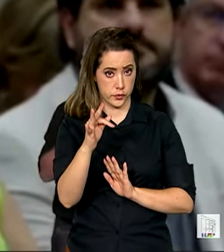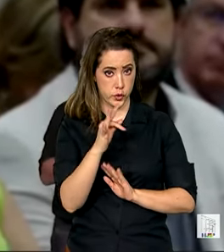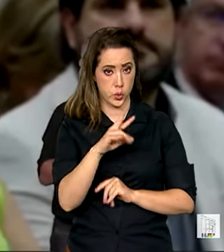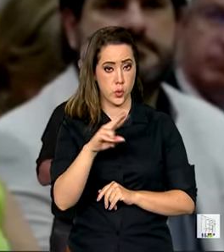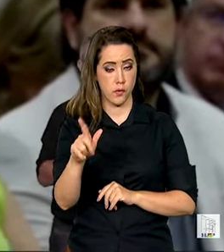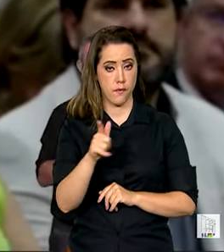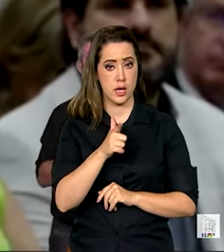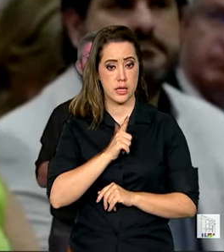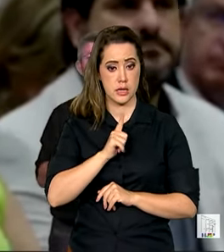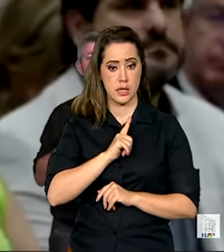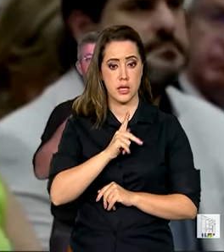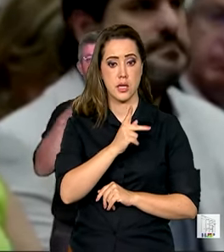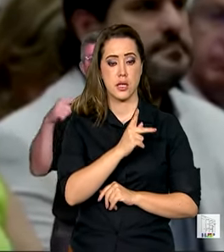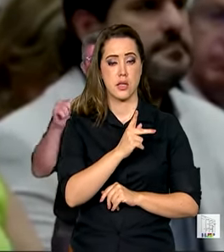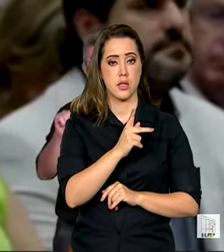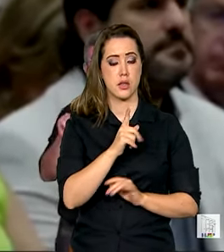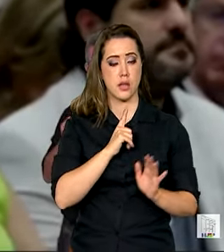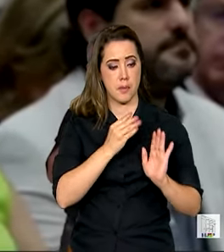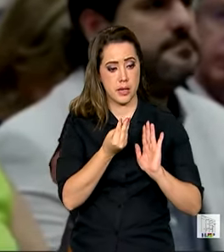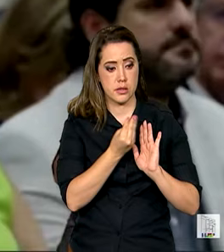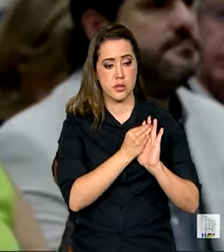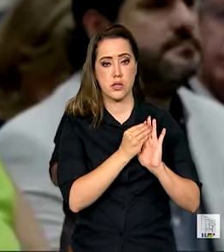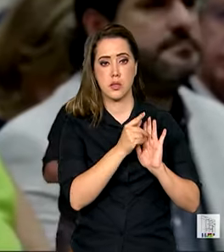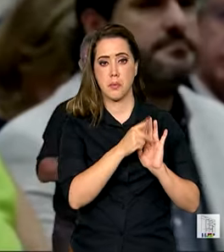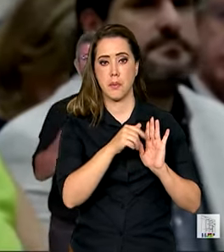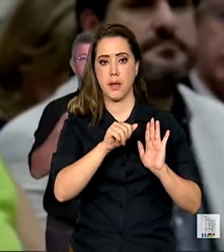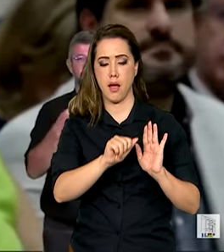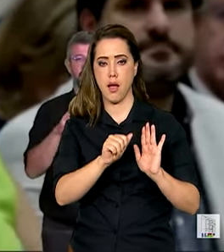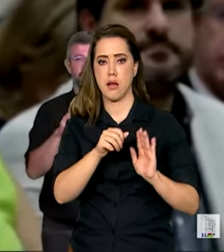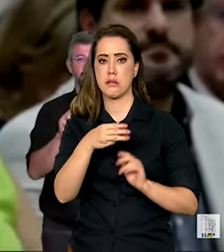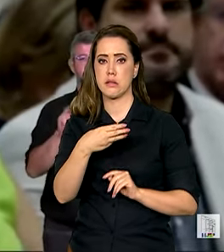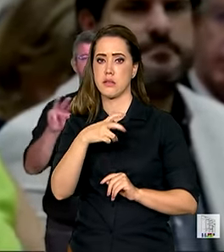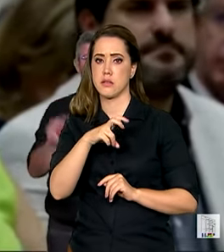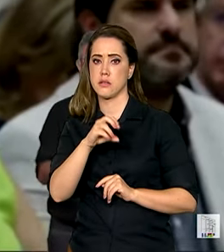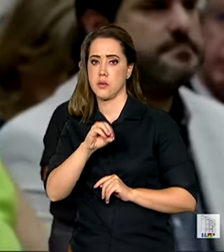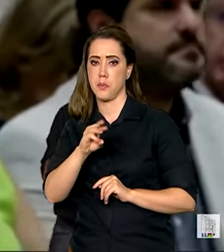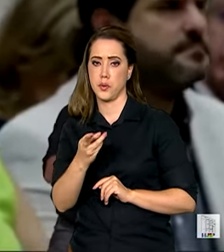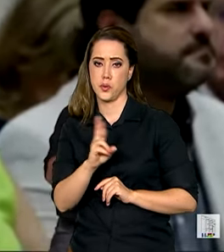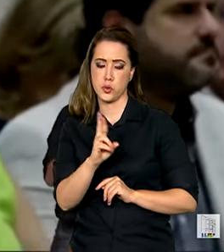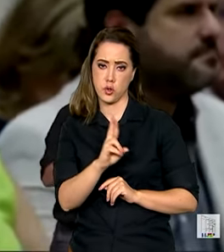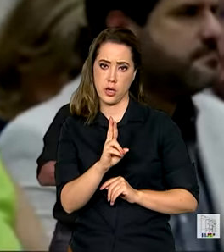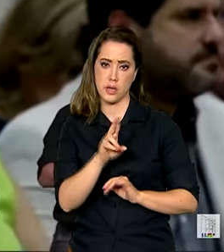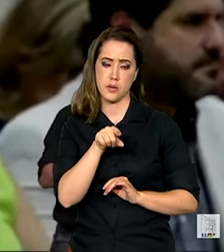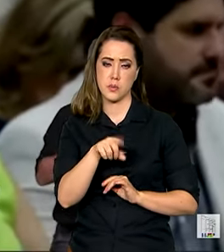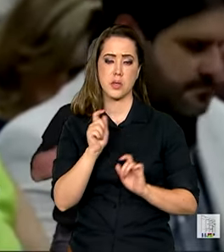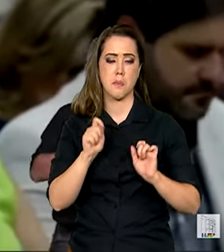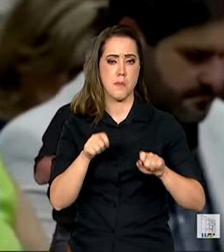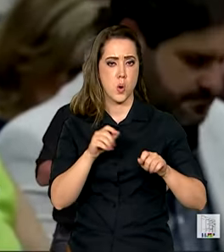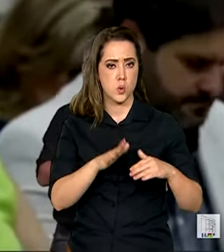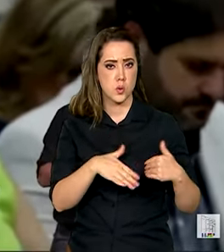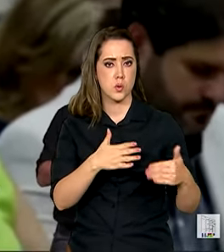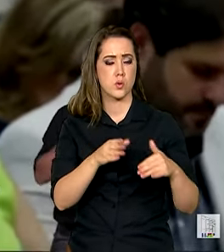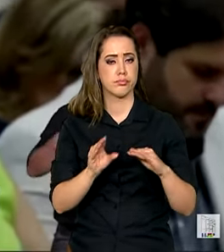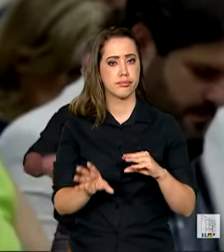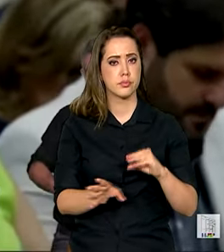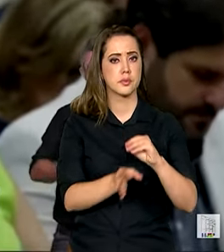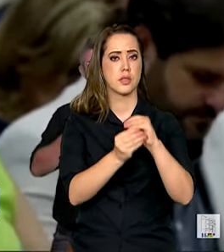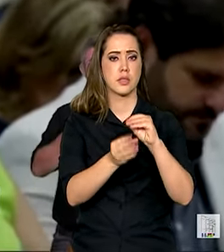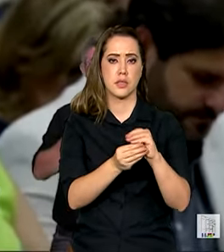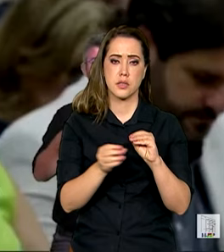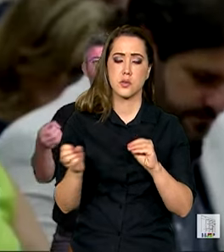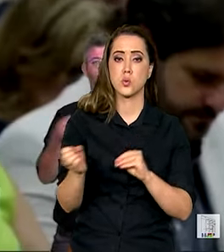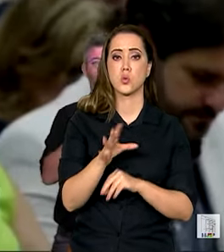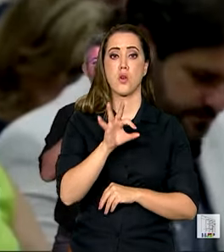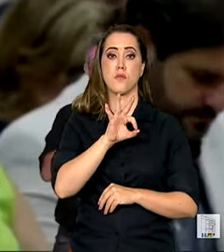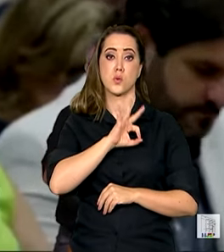e o PPA, pelo menos, mais 350 milhões de reais para que a gente possa incrementar com novos